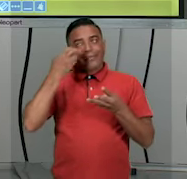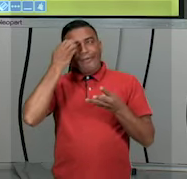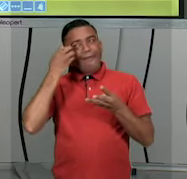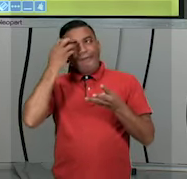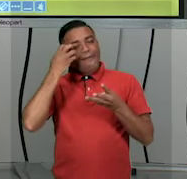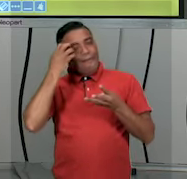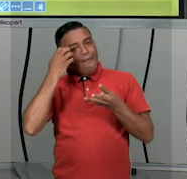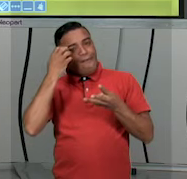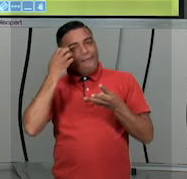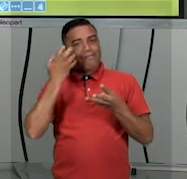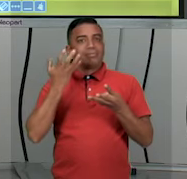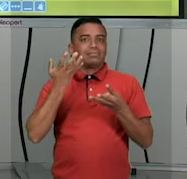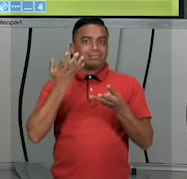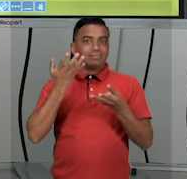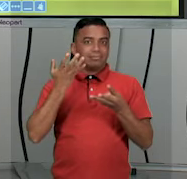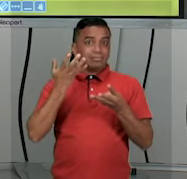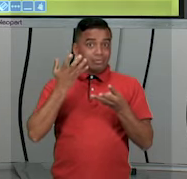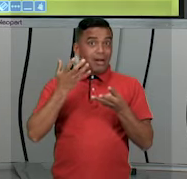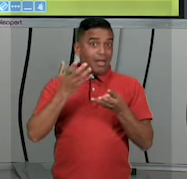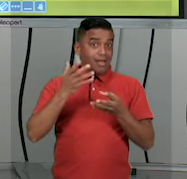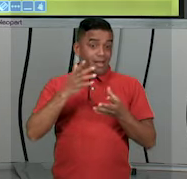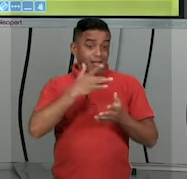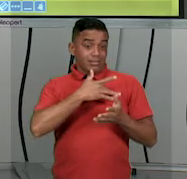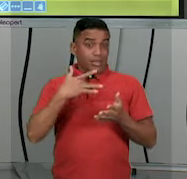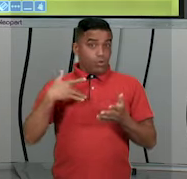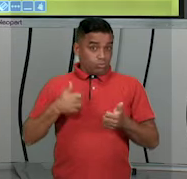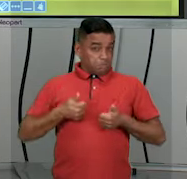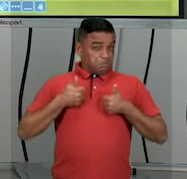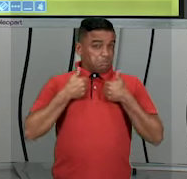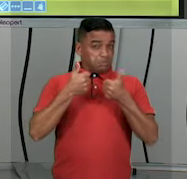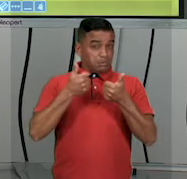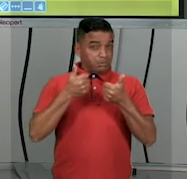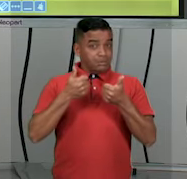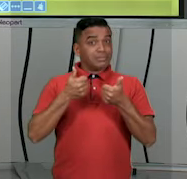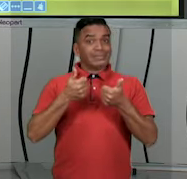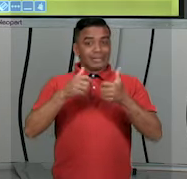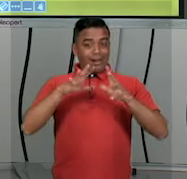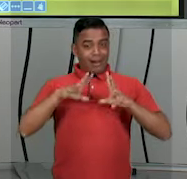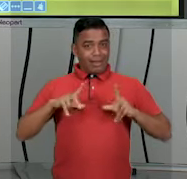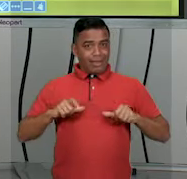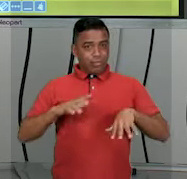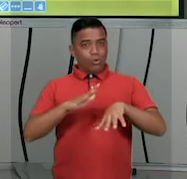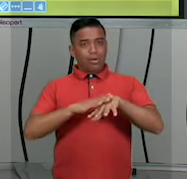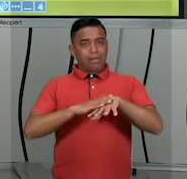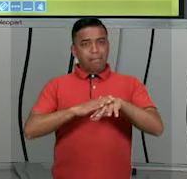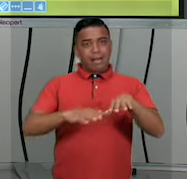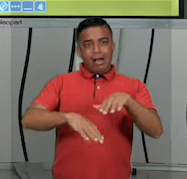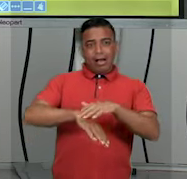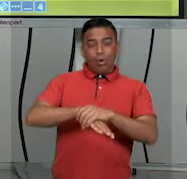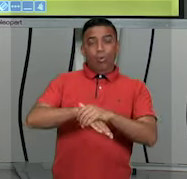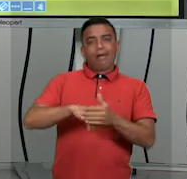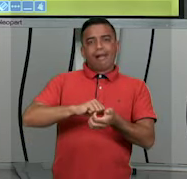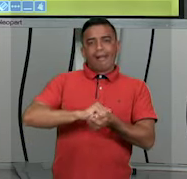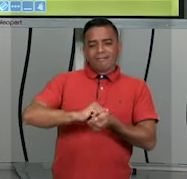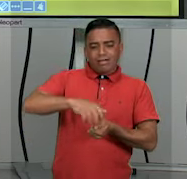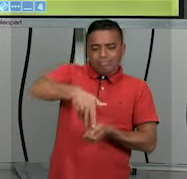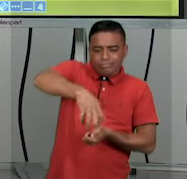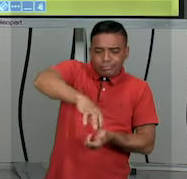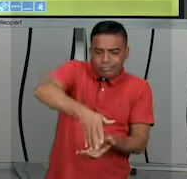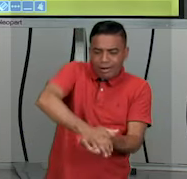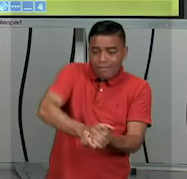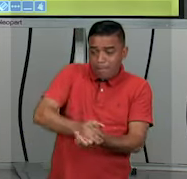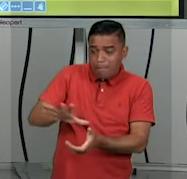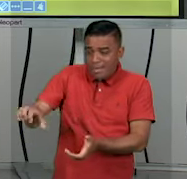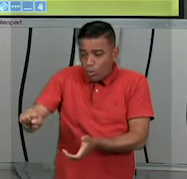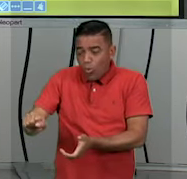olhos. Então, para manter a nossa saúde e a higiene das mãos também é muito importante. Lavar as mãos sempre que tocou em alguma